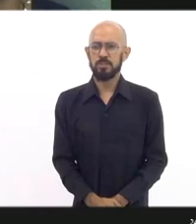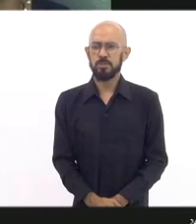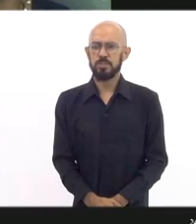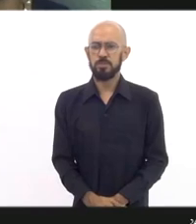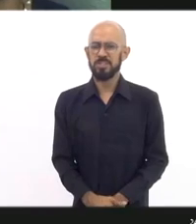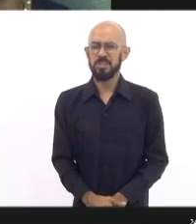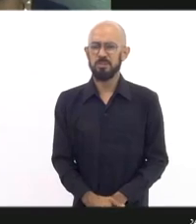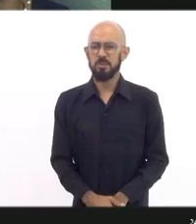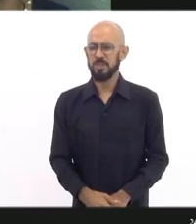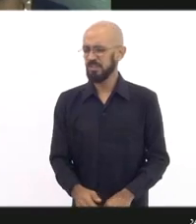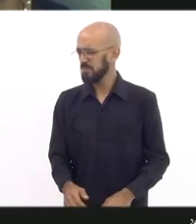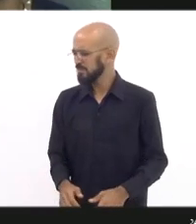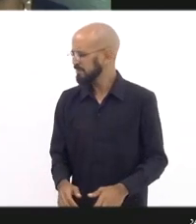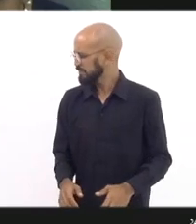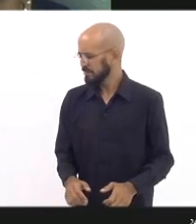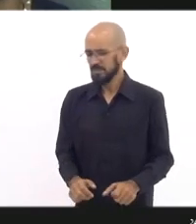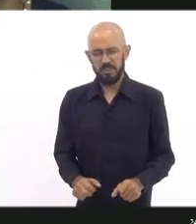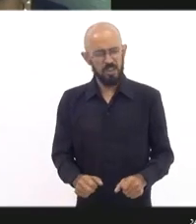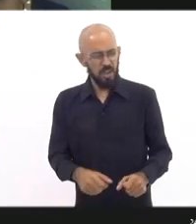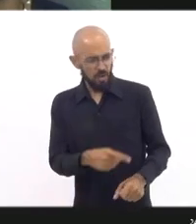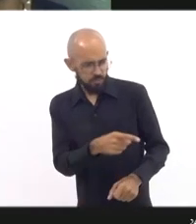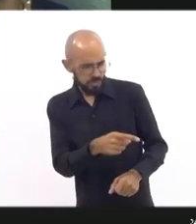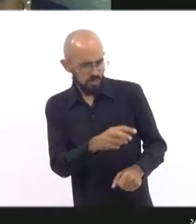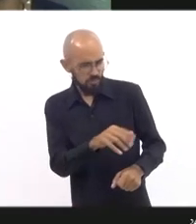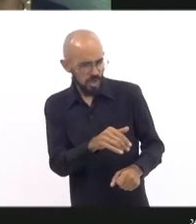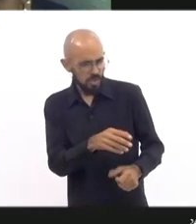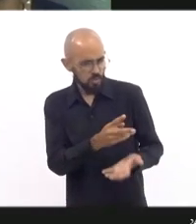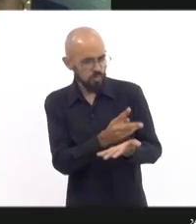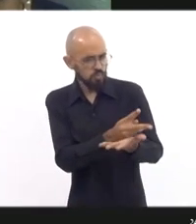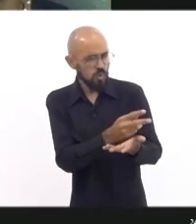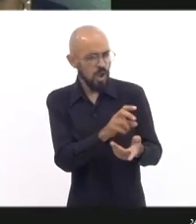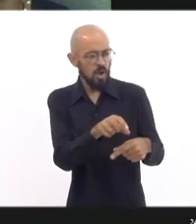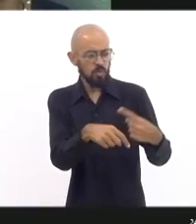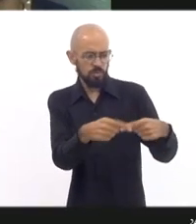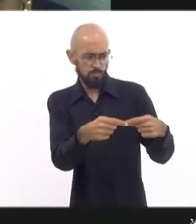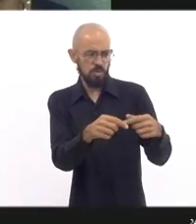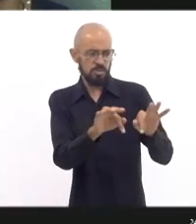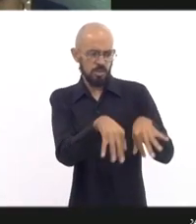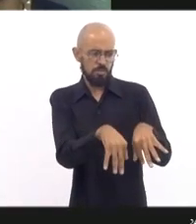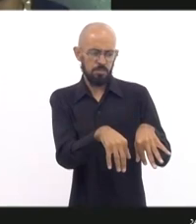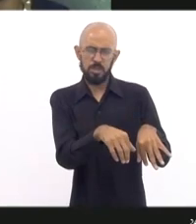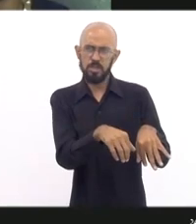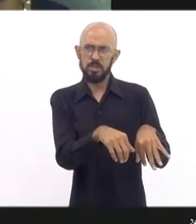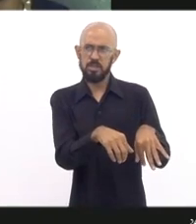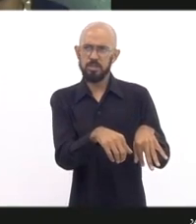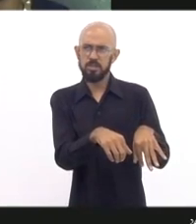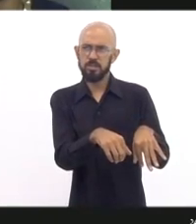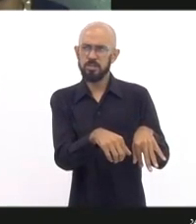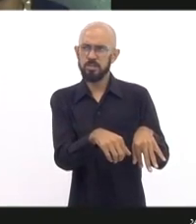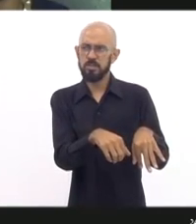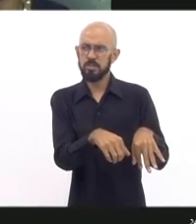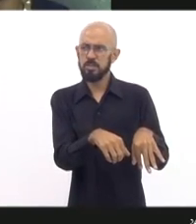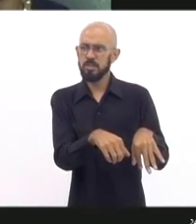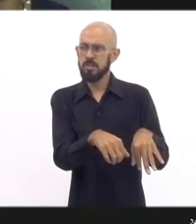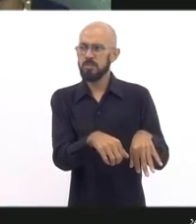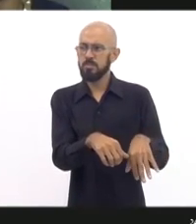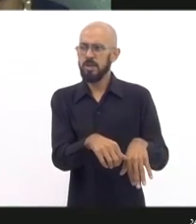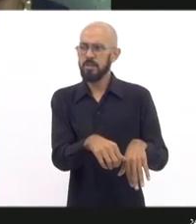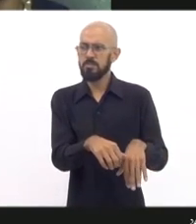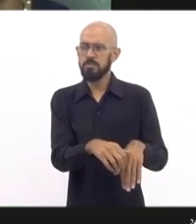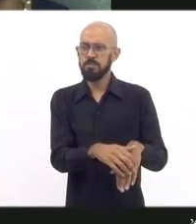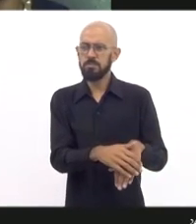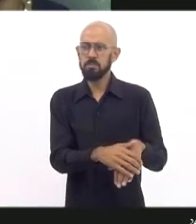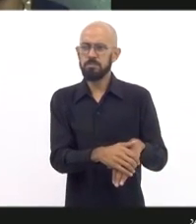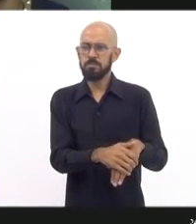Você vai avançar mais agora ou quer concluir mais adiante? Você vai poder falar mais adiante, depois das autoridades também,